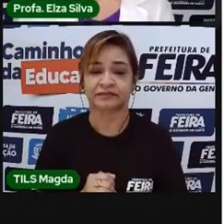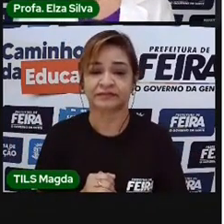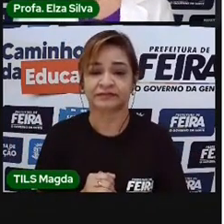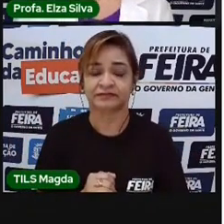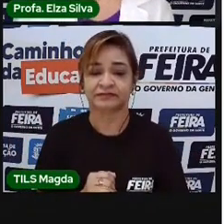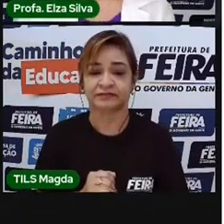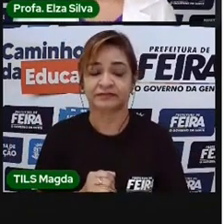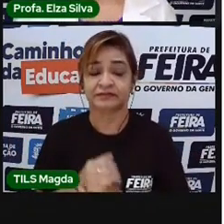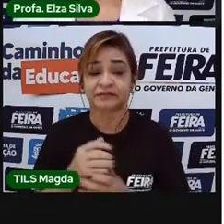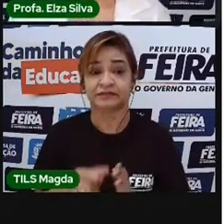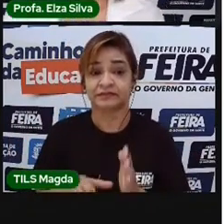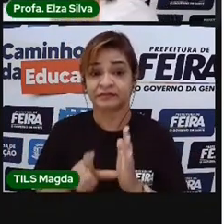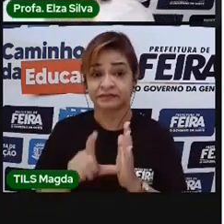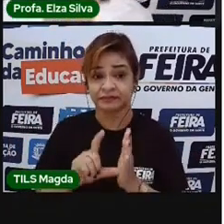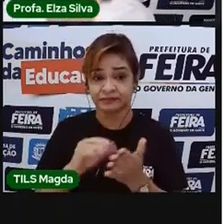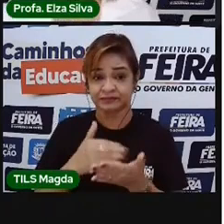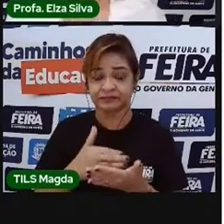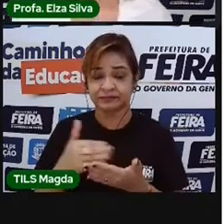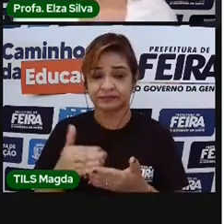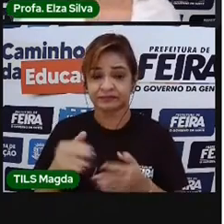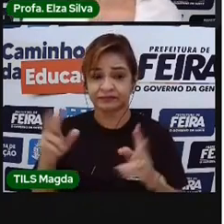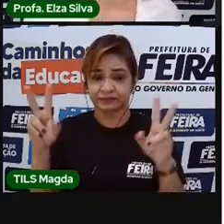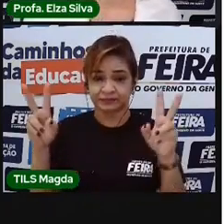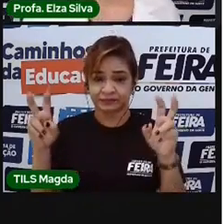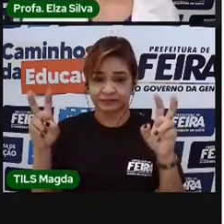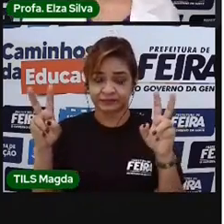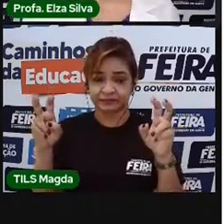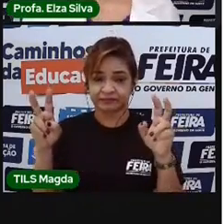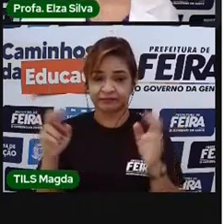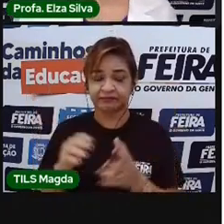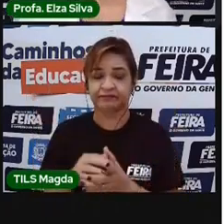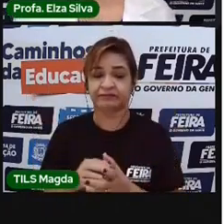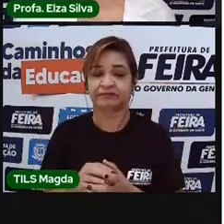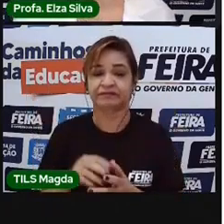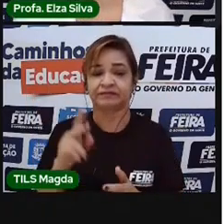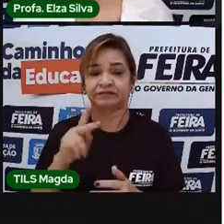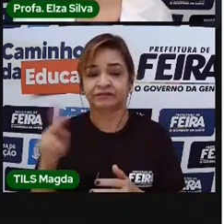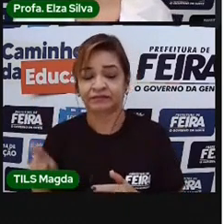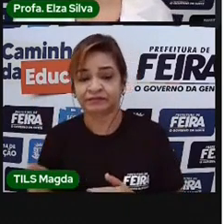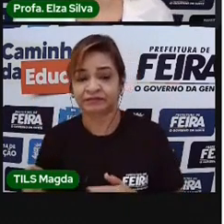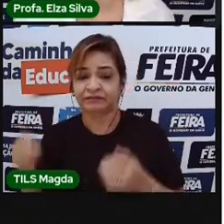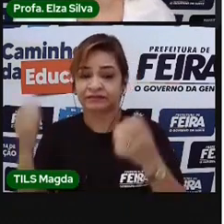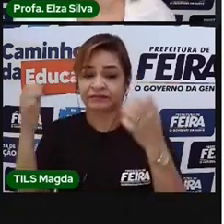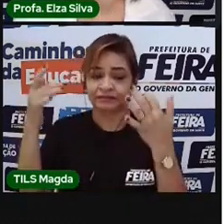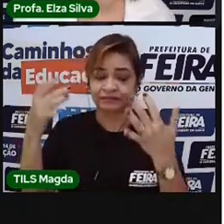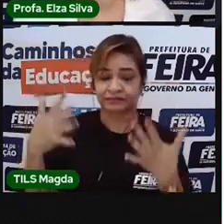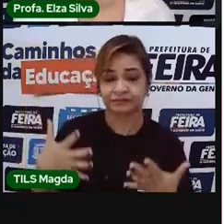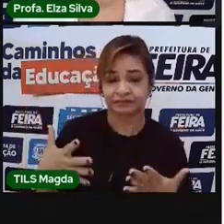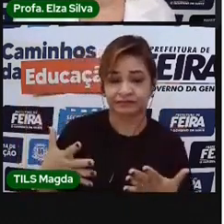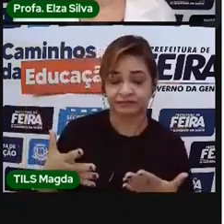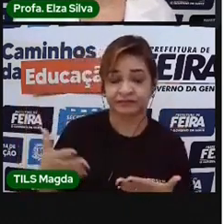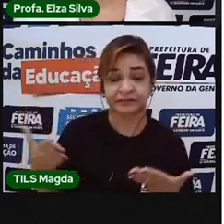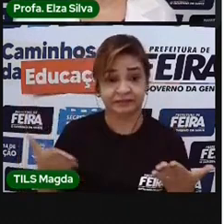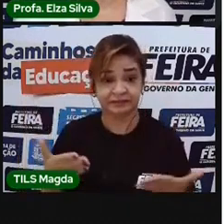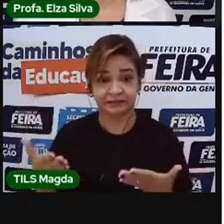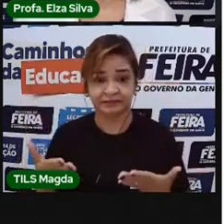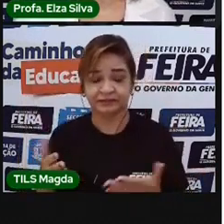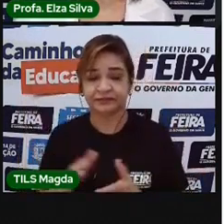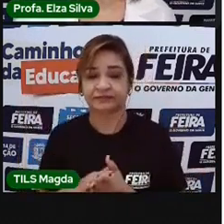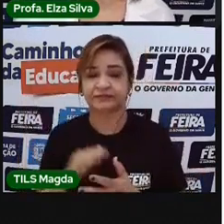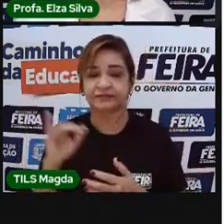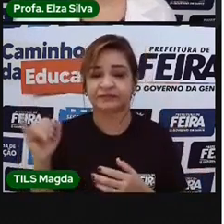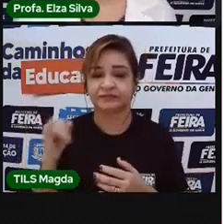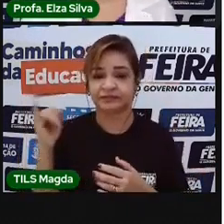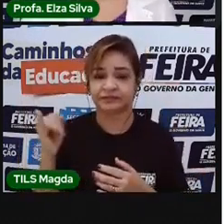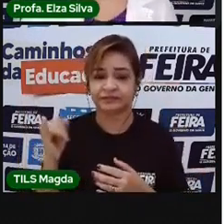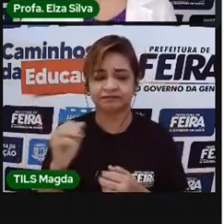Antes de entrarmos no assunto que a PRO propôs e a gente discuta hoje, é importante